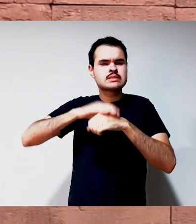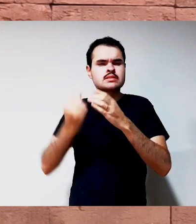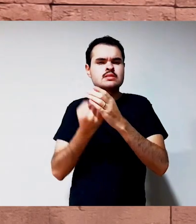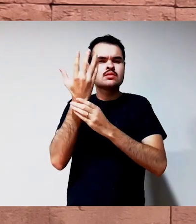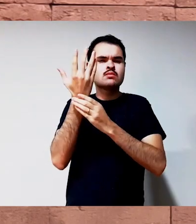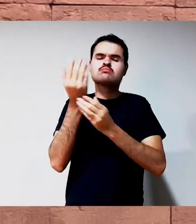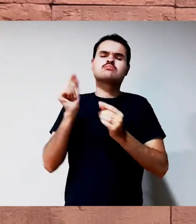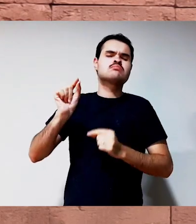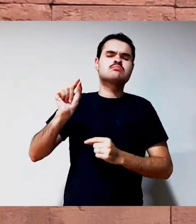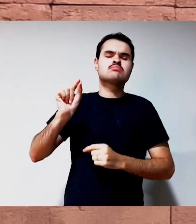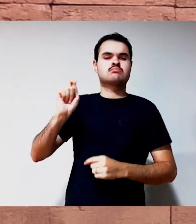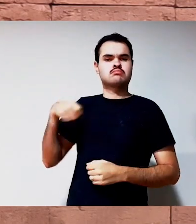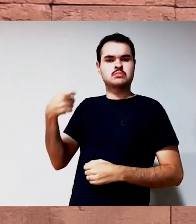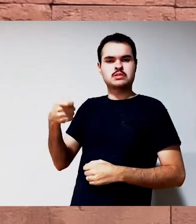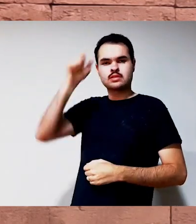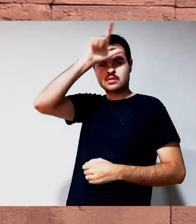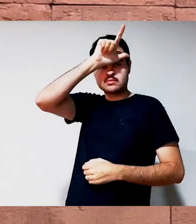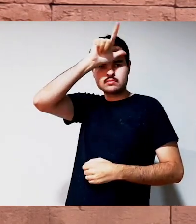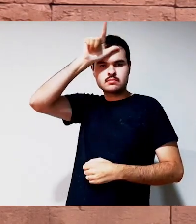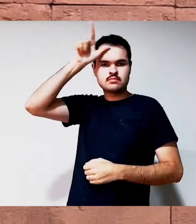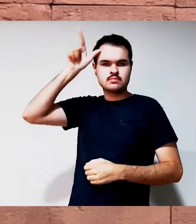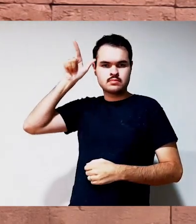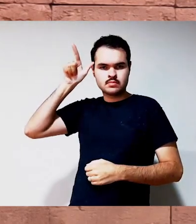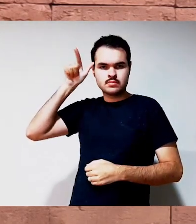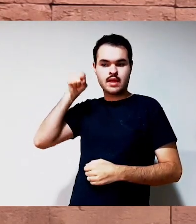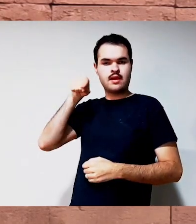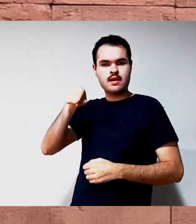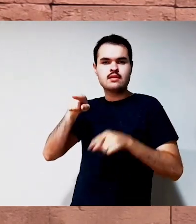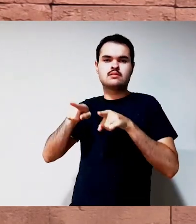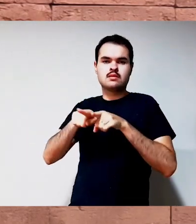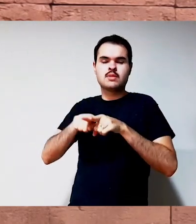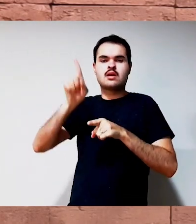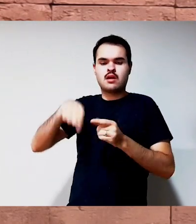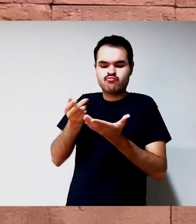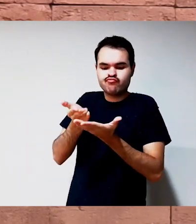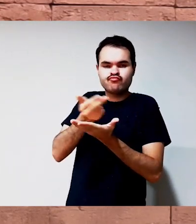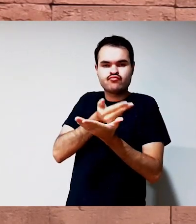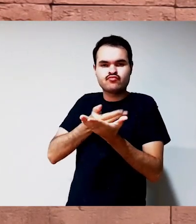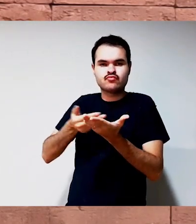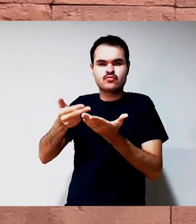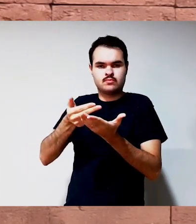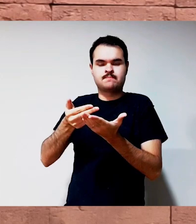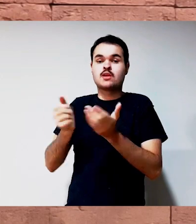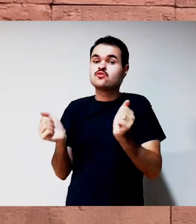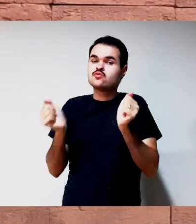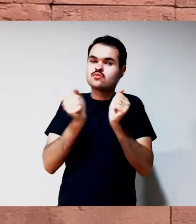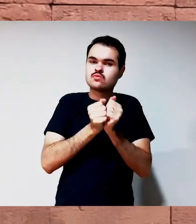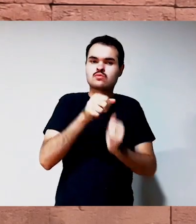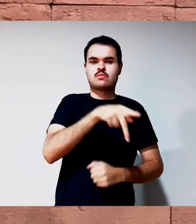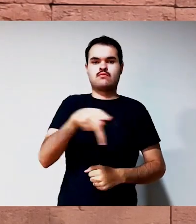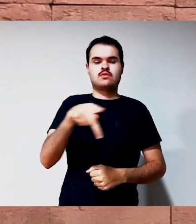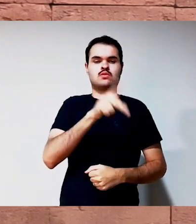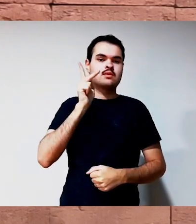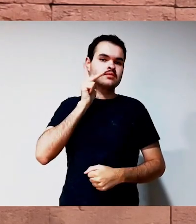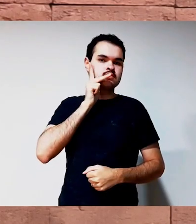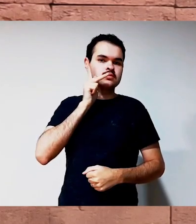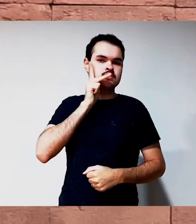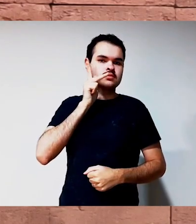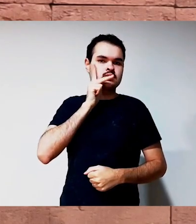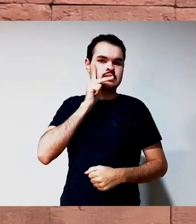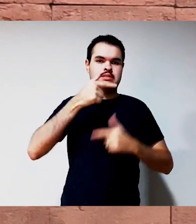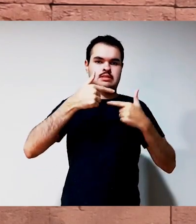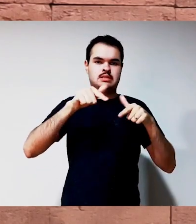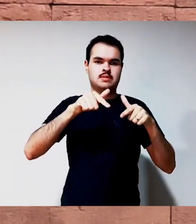Paulino de Almeida, que é também um ilustrador, e pela professora Kelly Lodo César, da Universidade